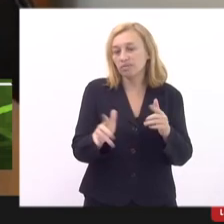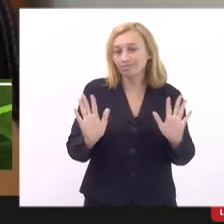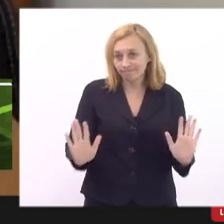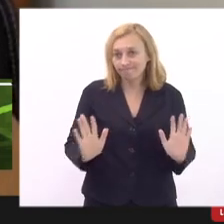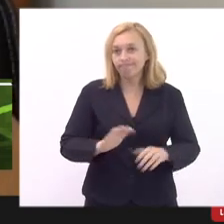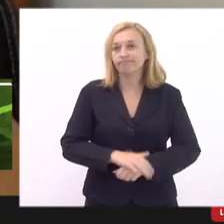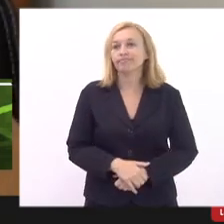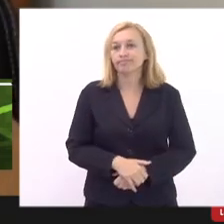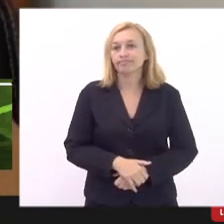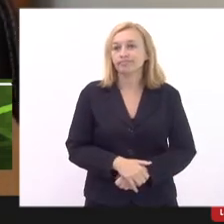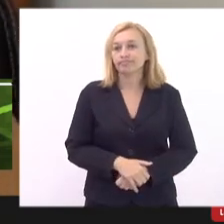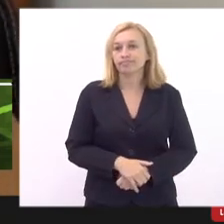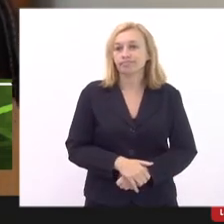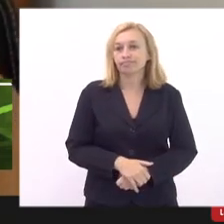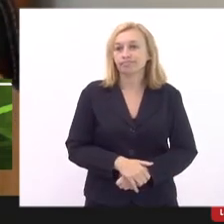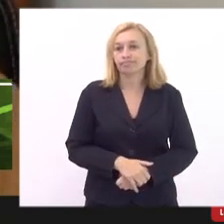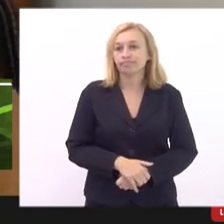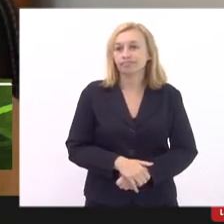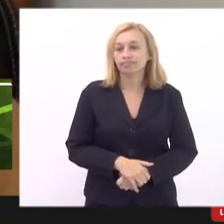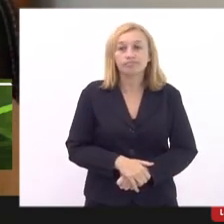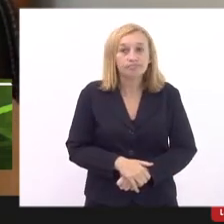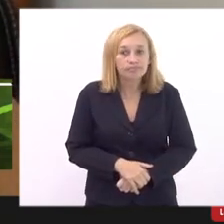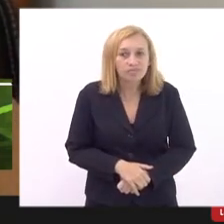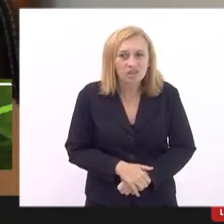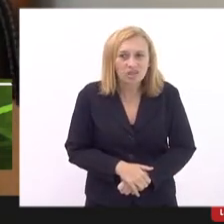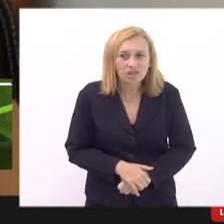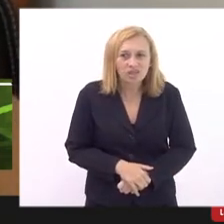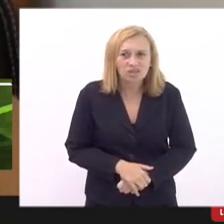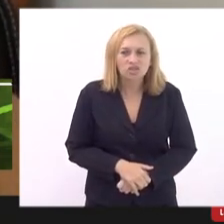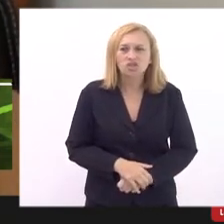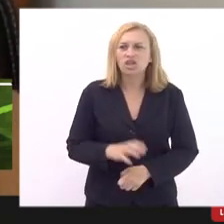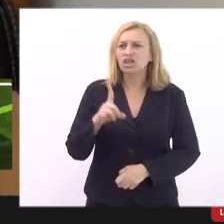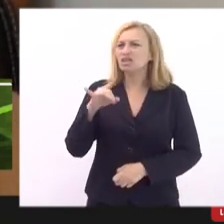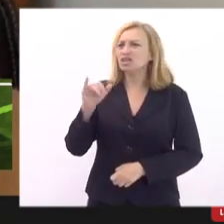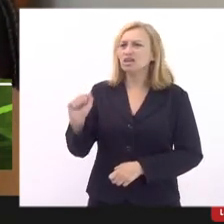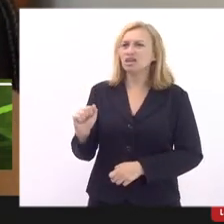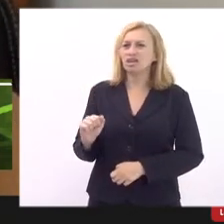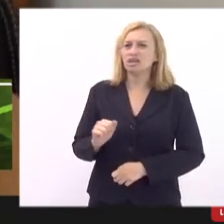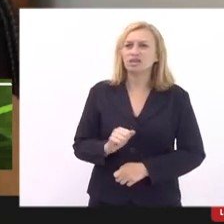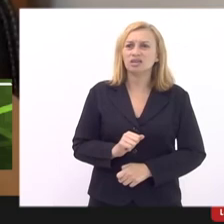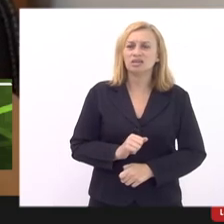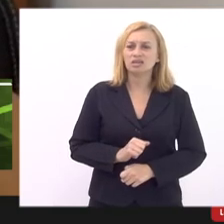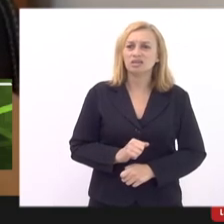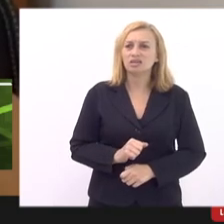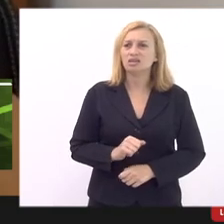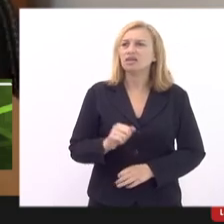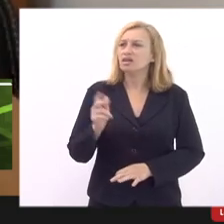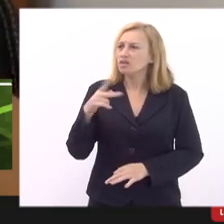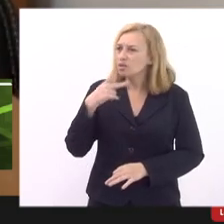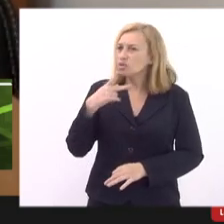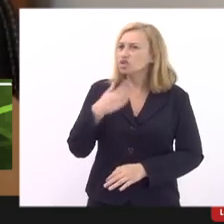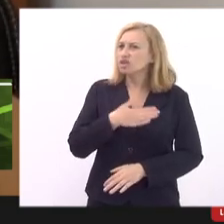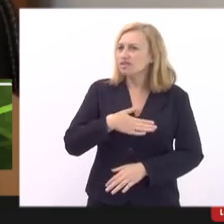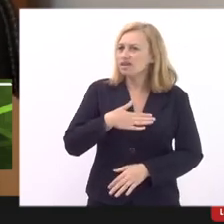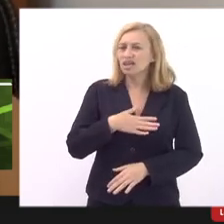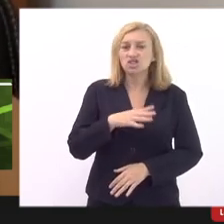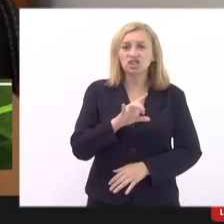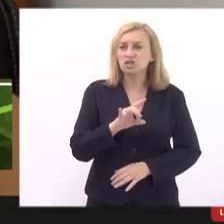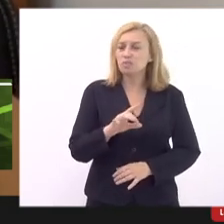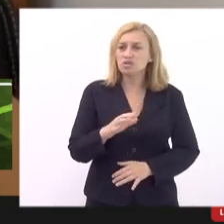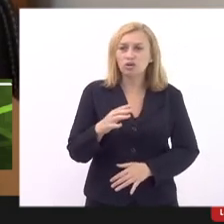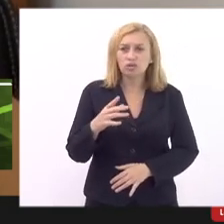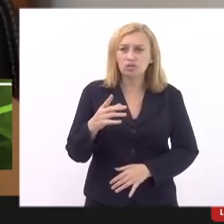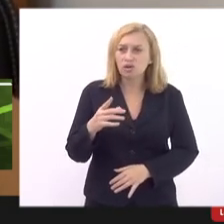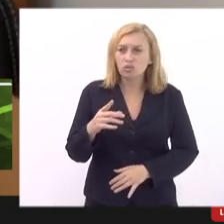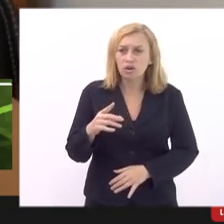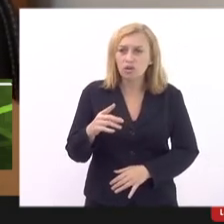isso enfim eu gostei muito eu gostei muito muito contemplada com as falas aqui e sigo aqui à